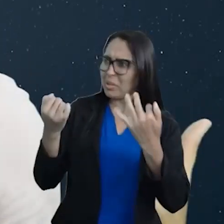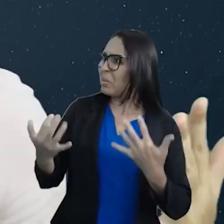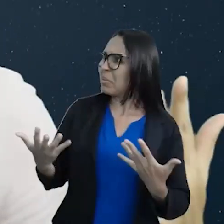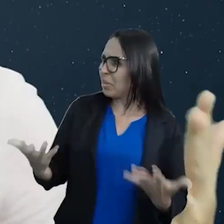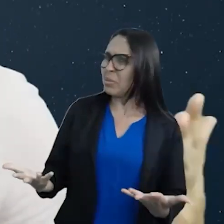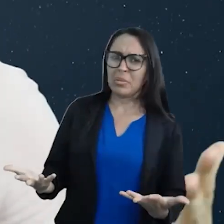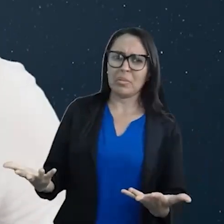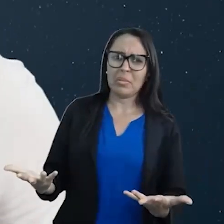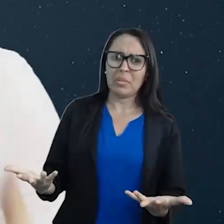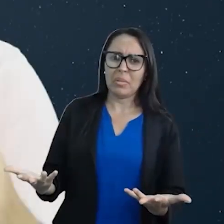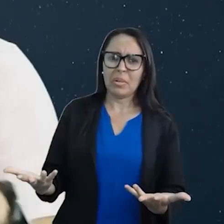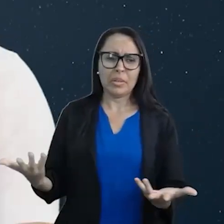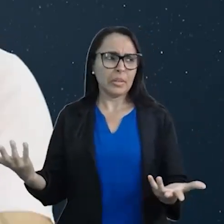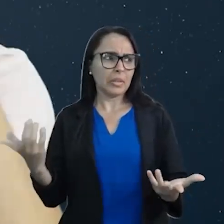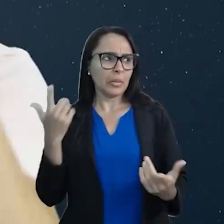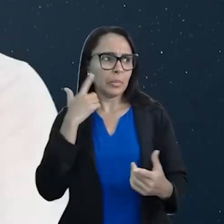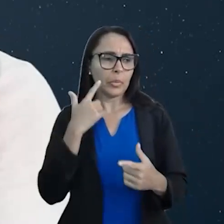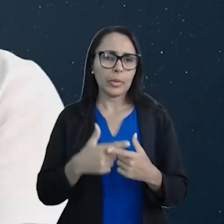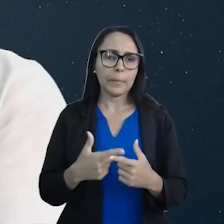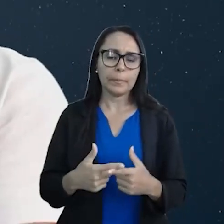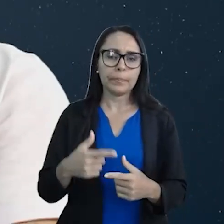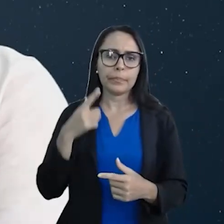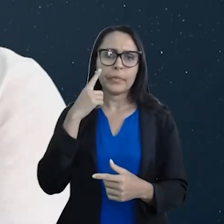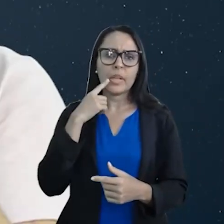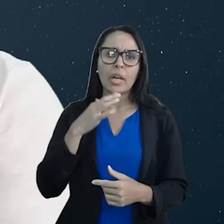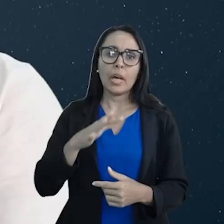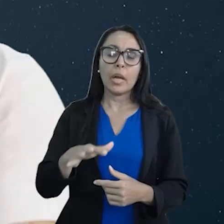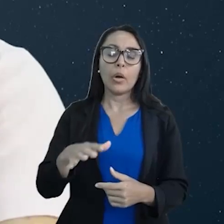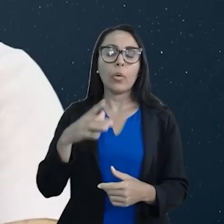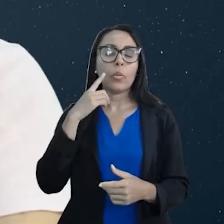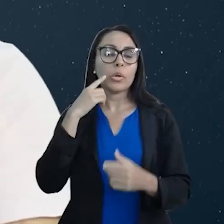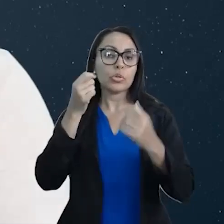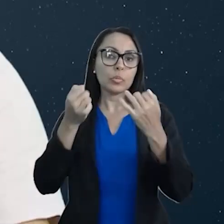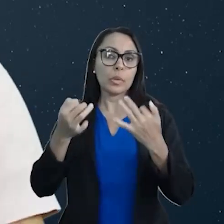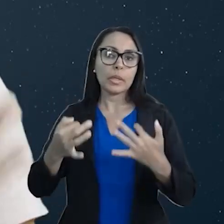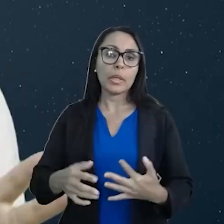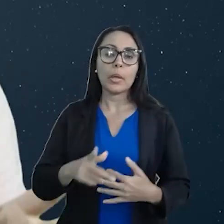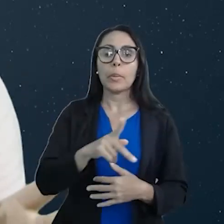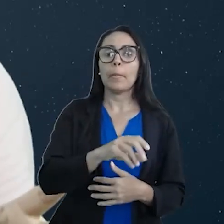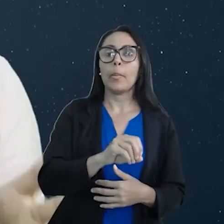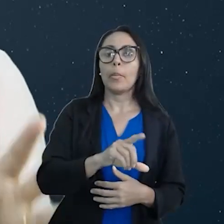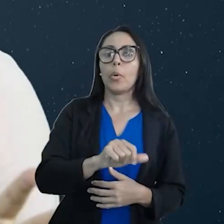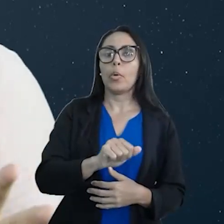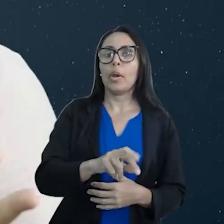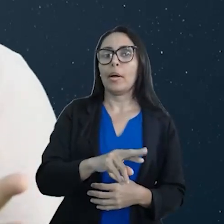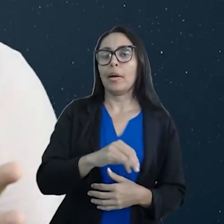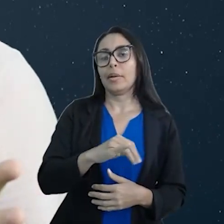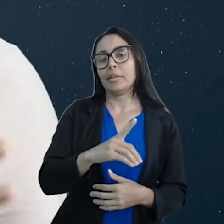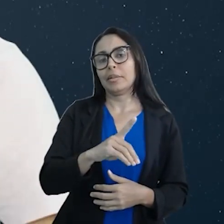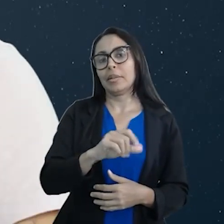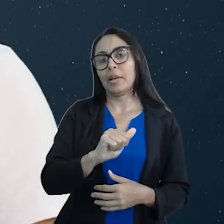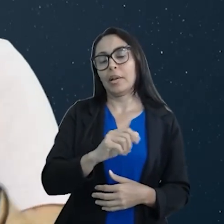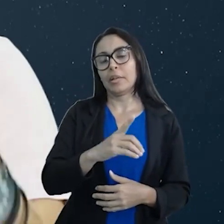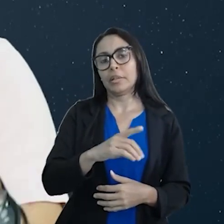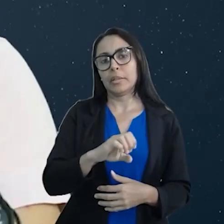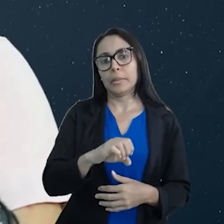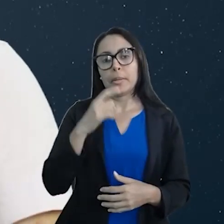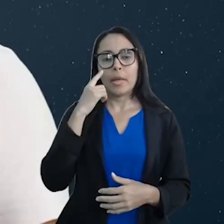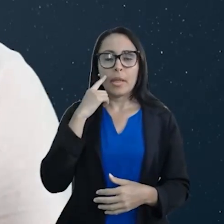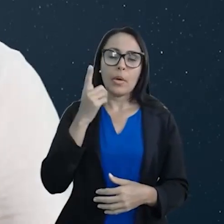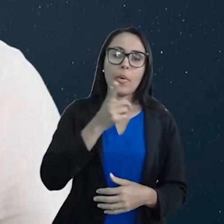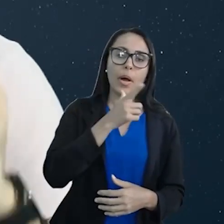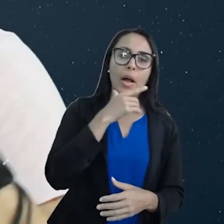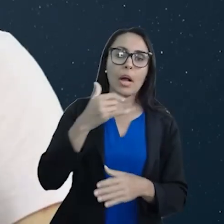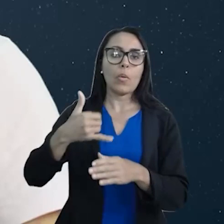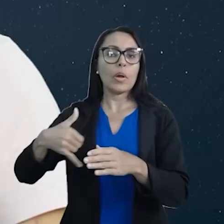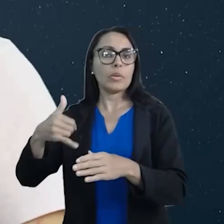professor. Me explique por quê. Amigão, eu acabei de falar sobre polaridade. Tá? Água e óleo.